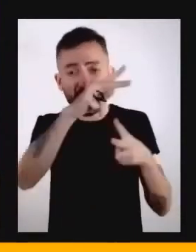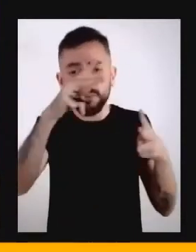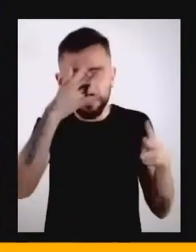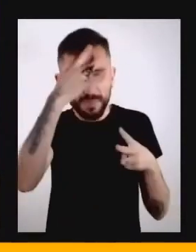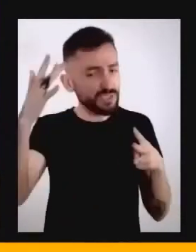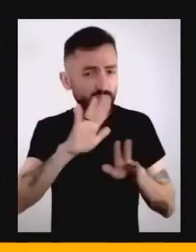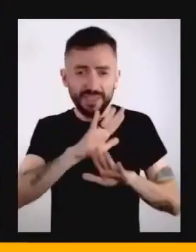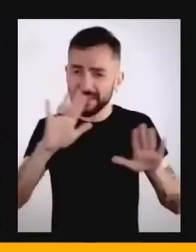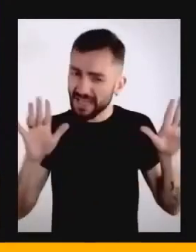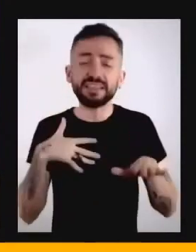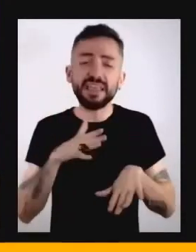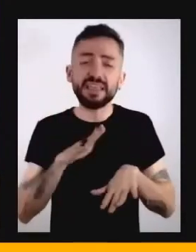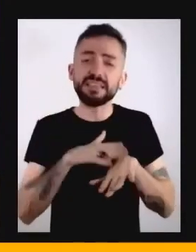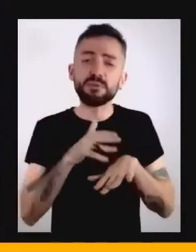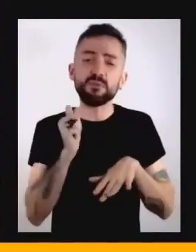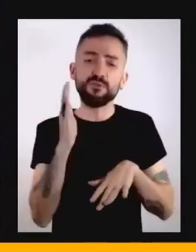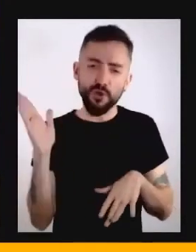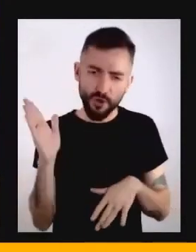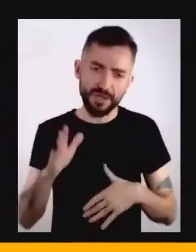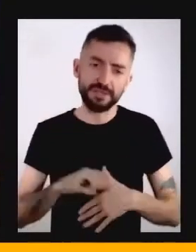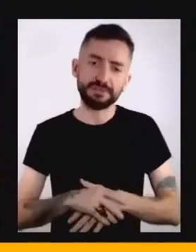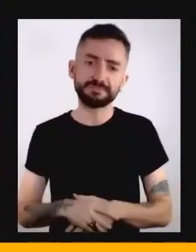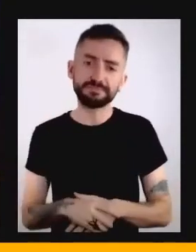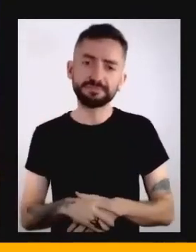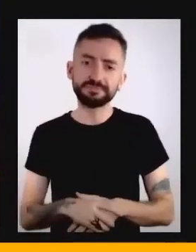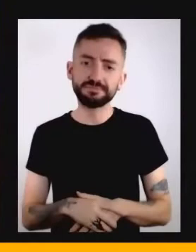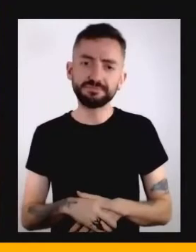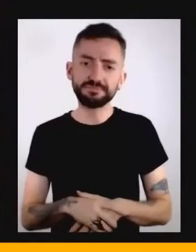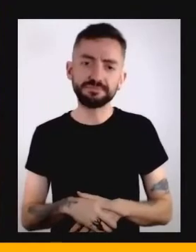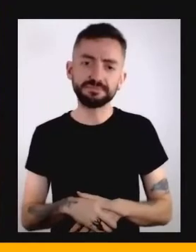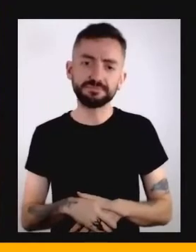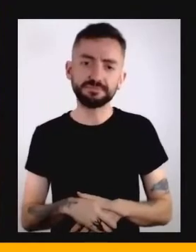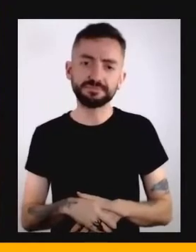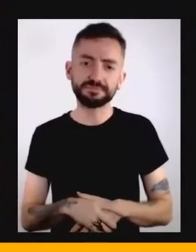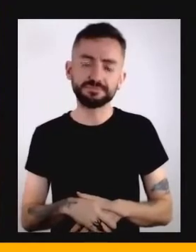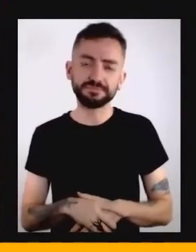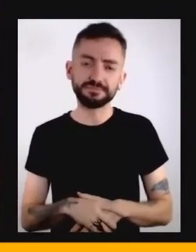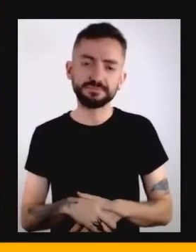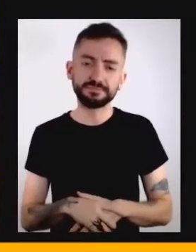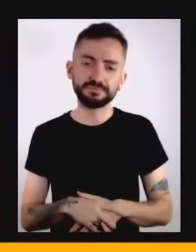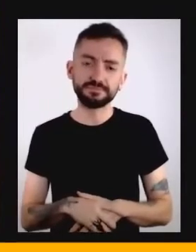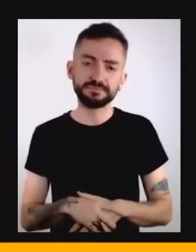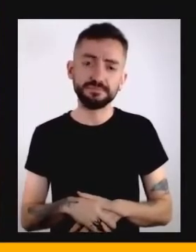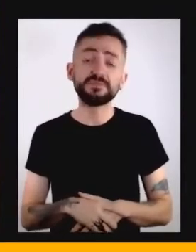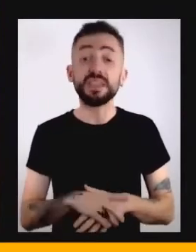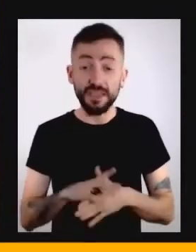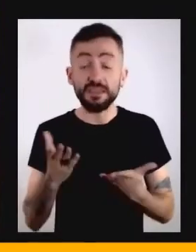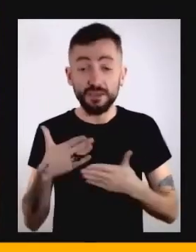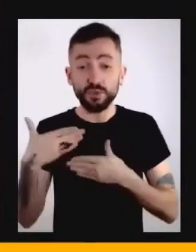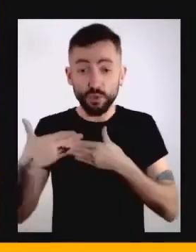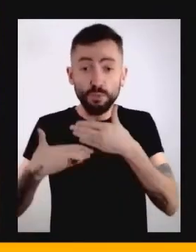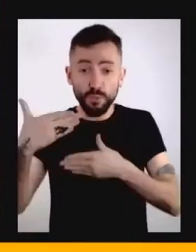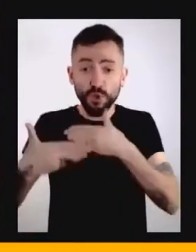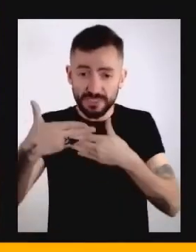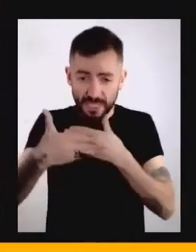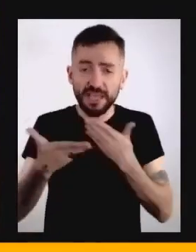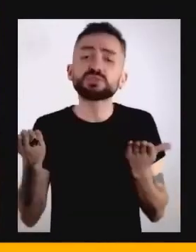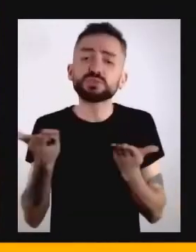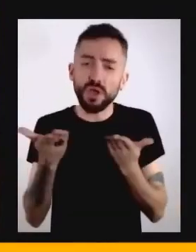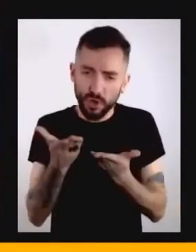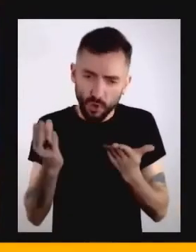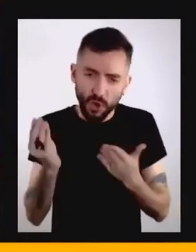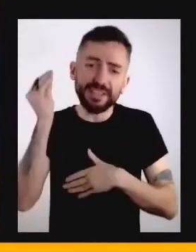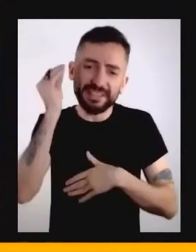planeta nesse momento. E nesse processo de dessincronização que a gente está